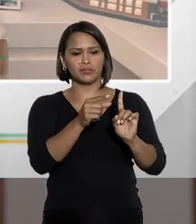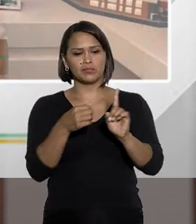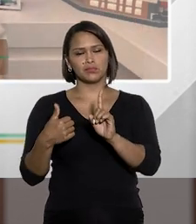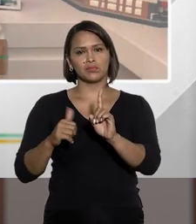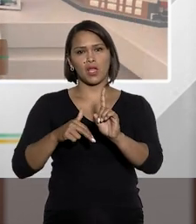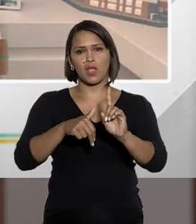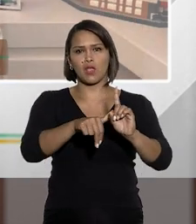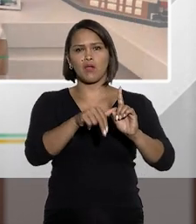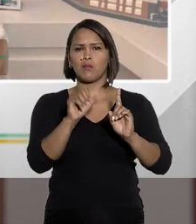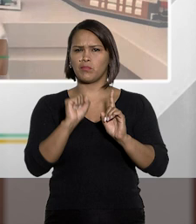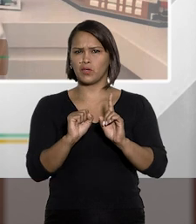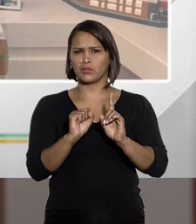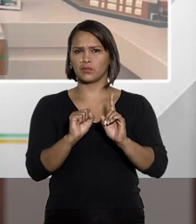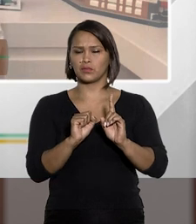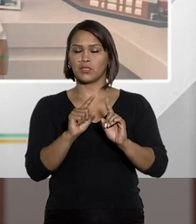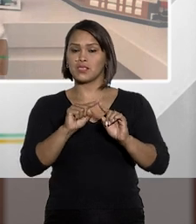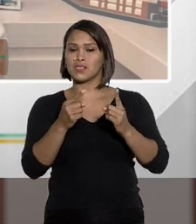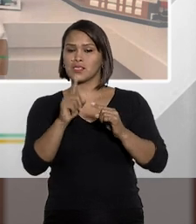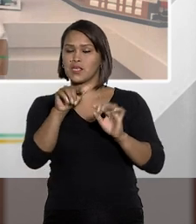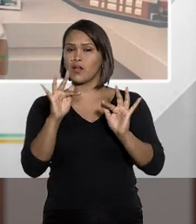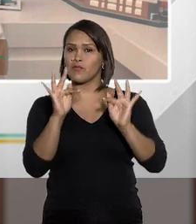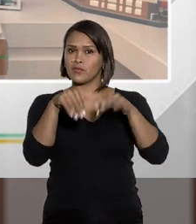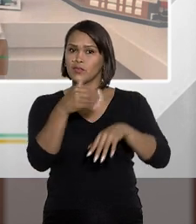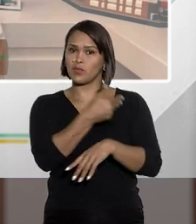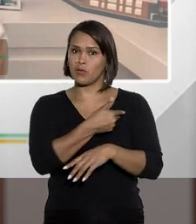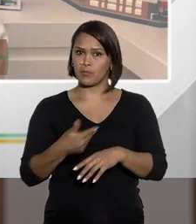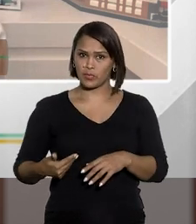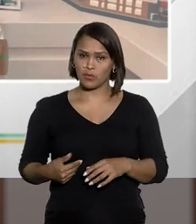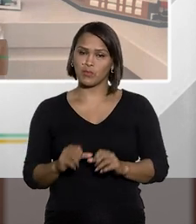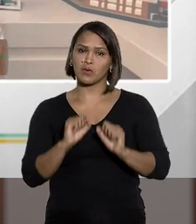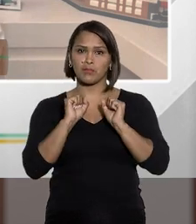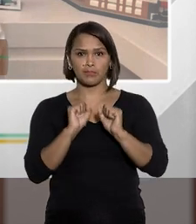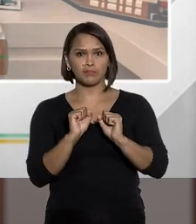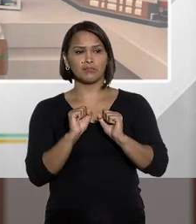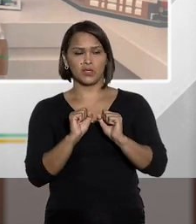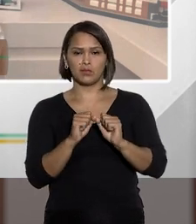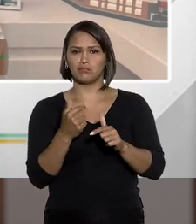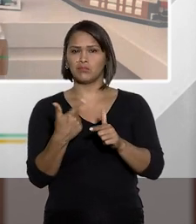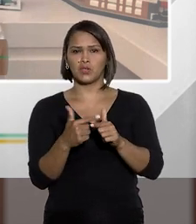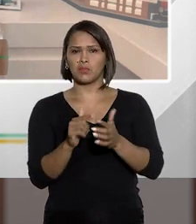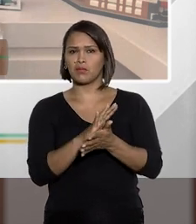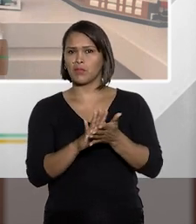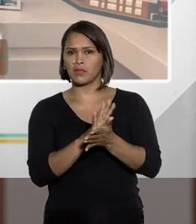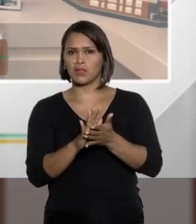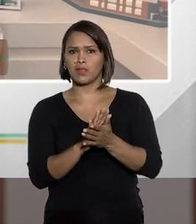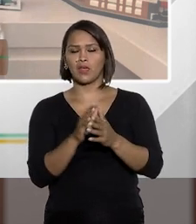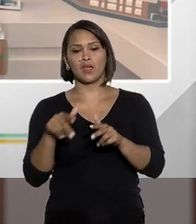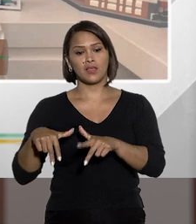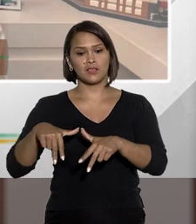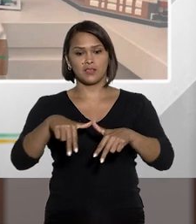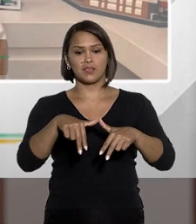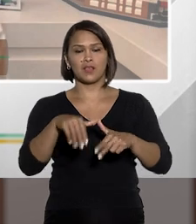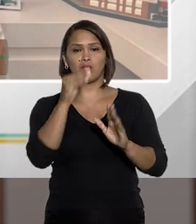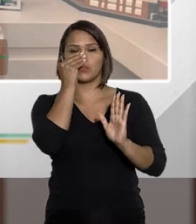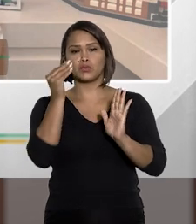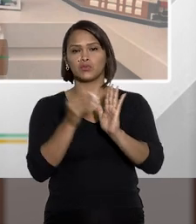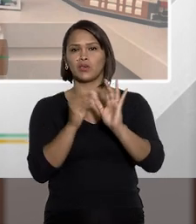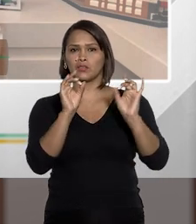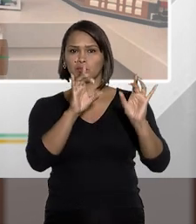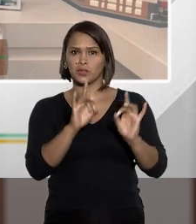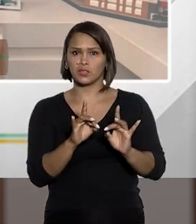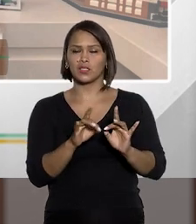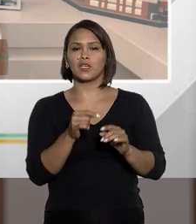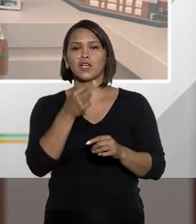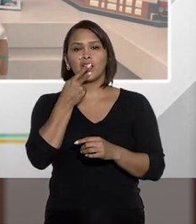e exibo a pessoa, posso exibir? se há uma finalidade pública naquela exibição, sem problema nenhum, estará ausente o